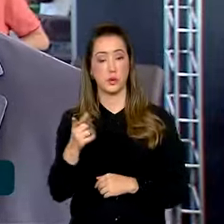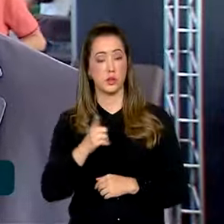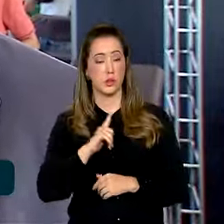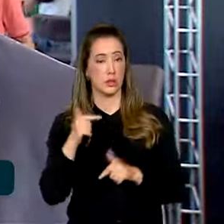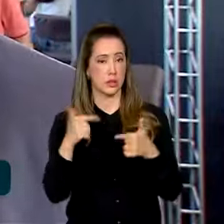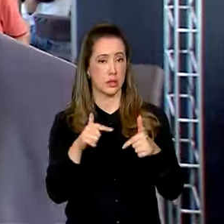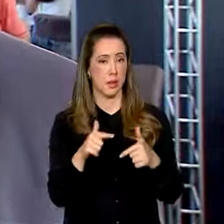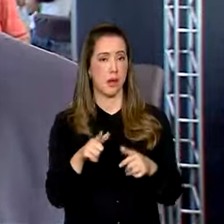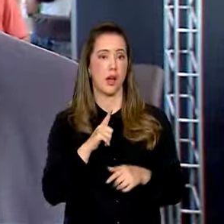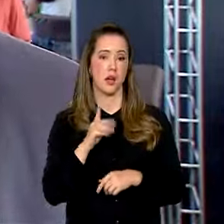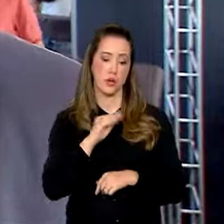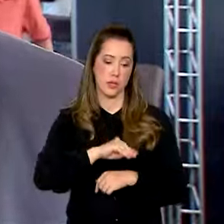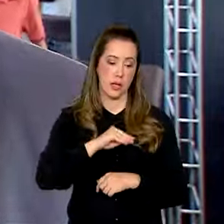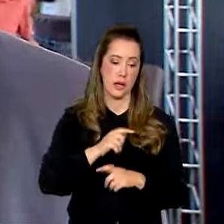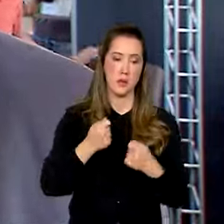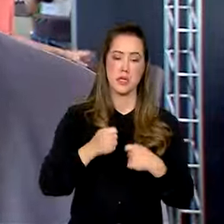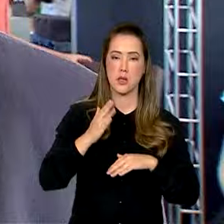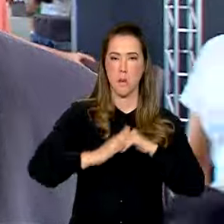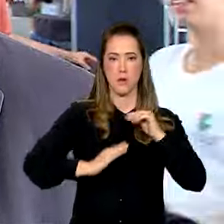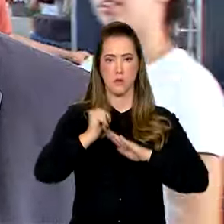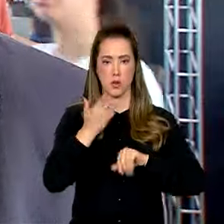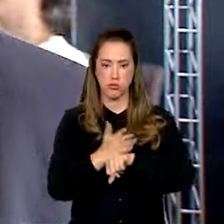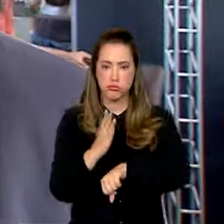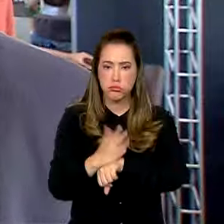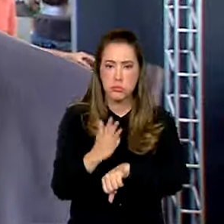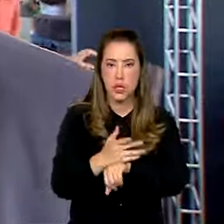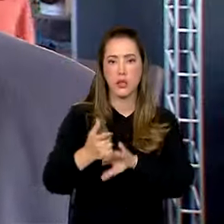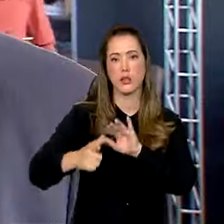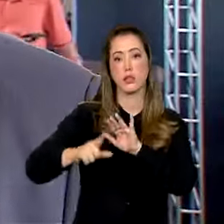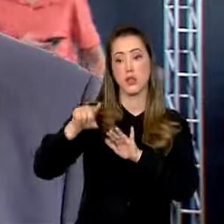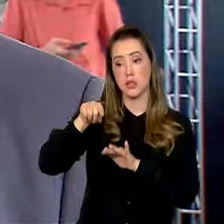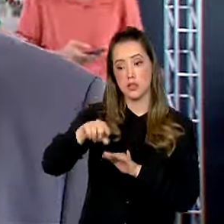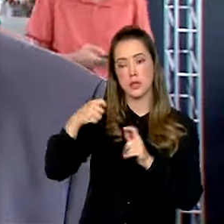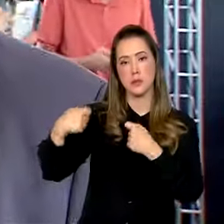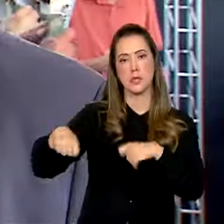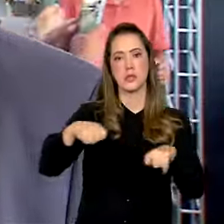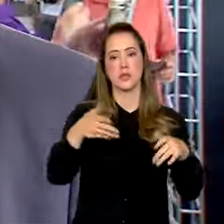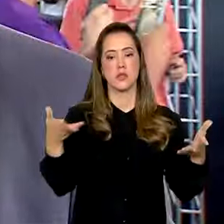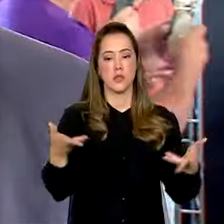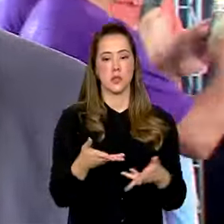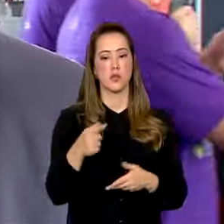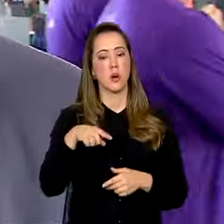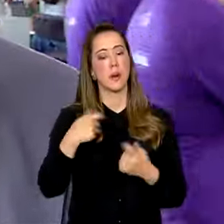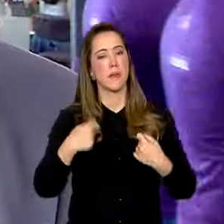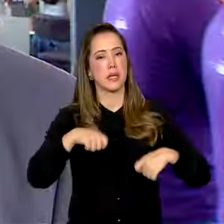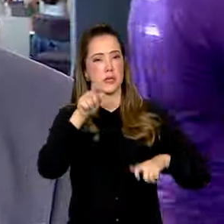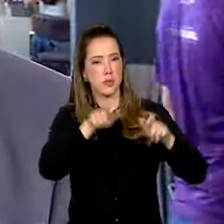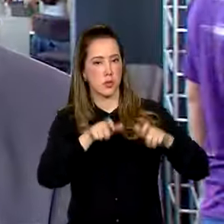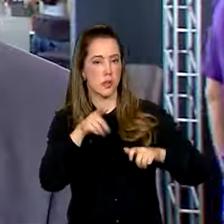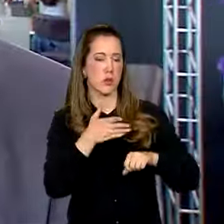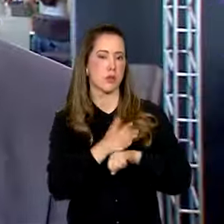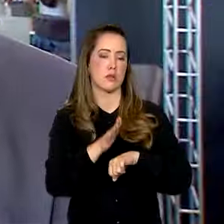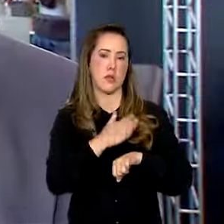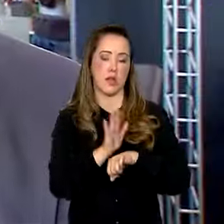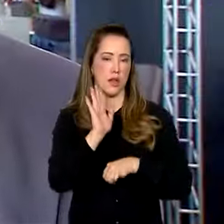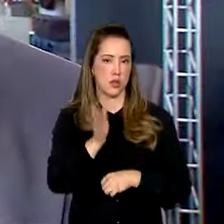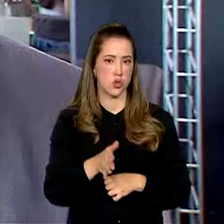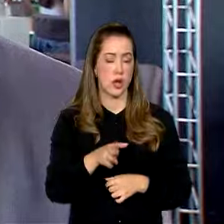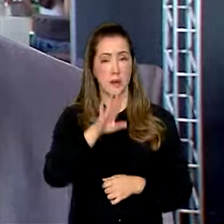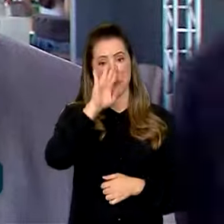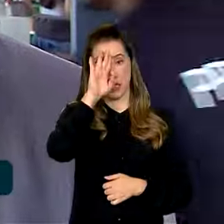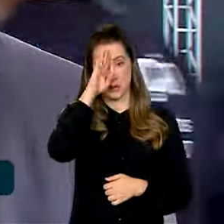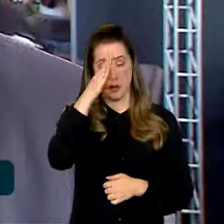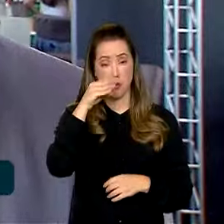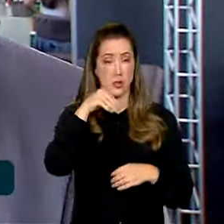renda, você tem que ter qualificação, você tem que estar preparado e é isso que o mundo do trabalho precisa nesse momento. Precisa de gente preparada, principalmente